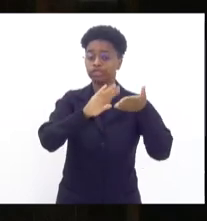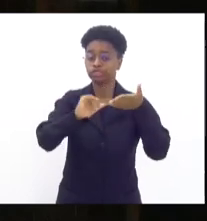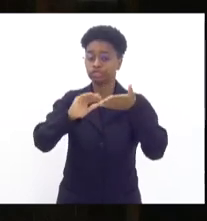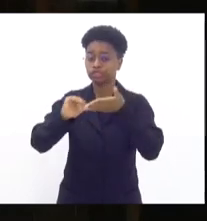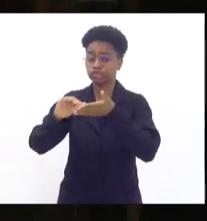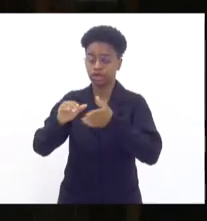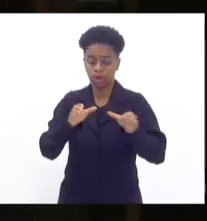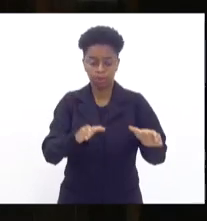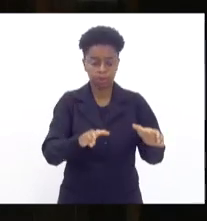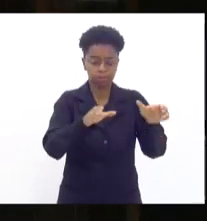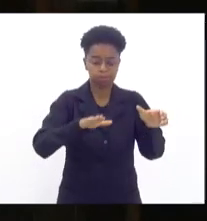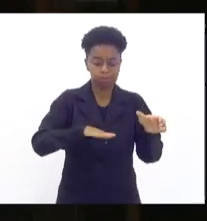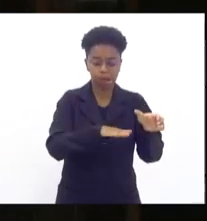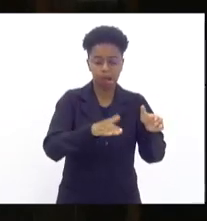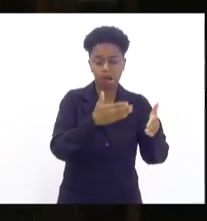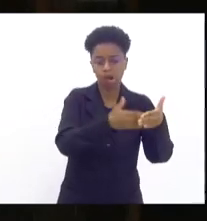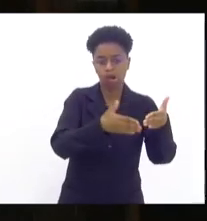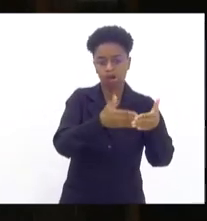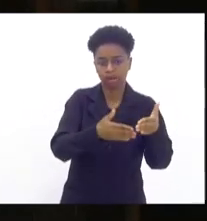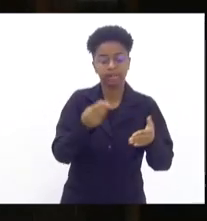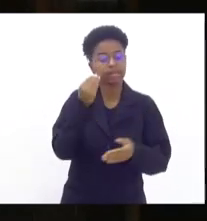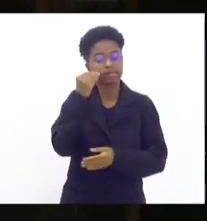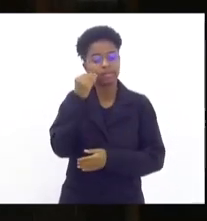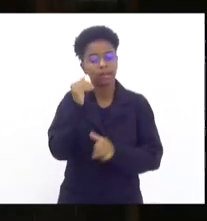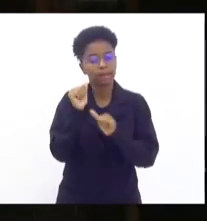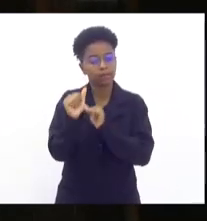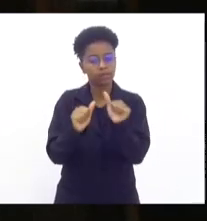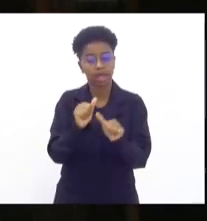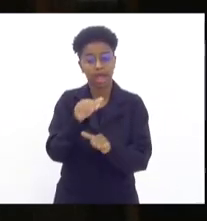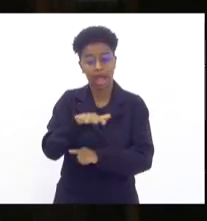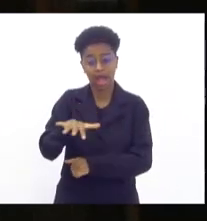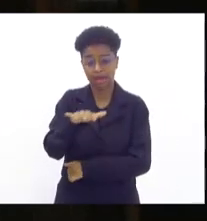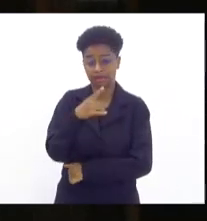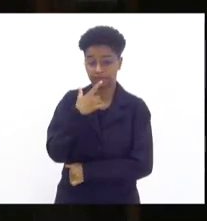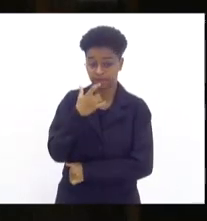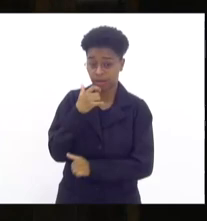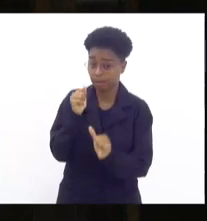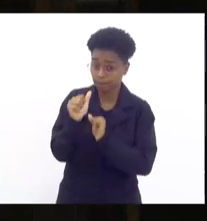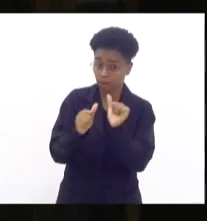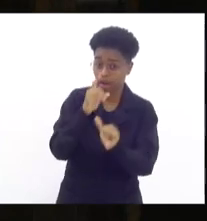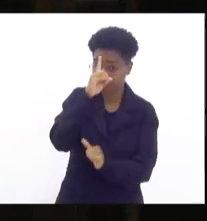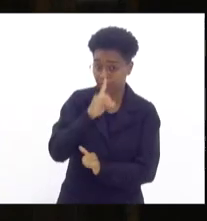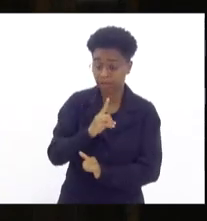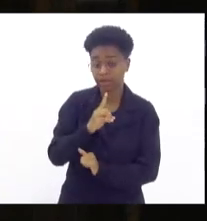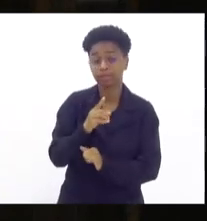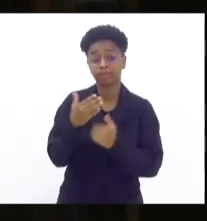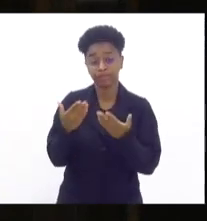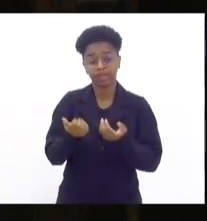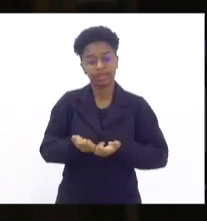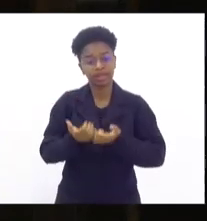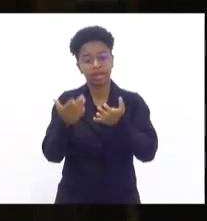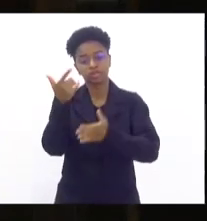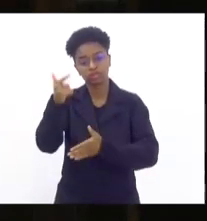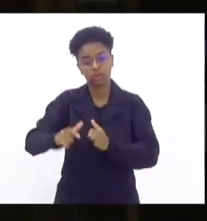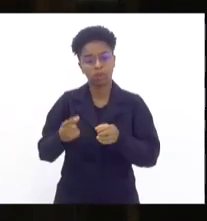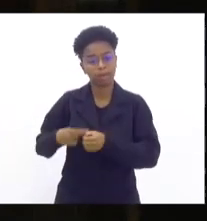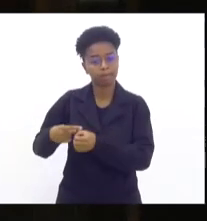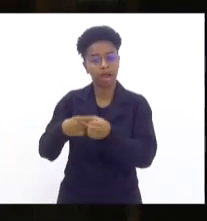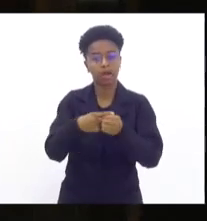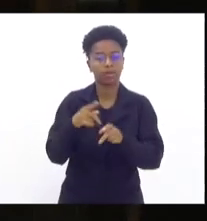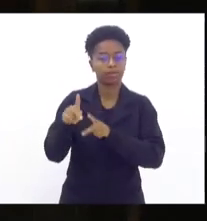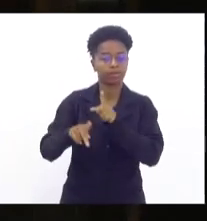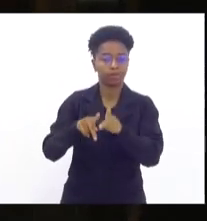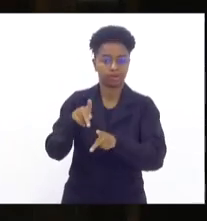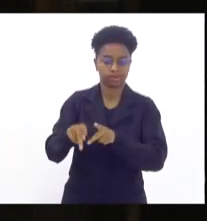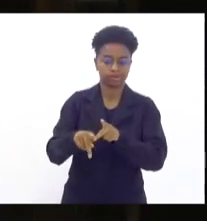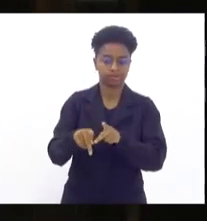para que a gente pudesse transformar a área vermelha em área amarela e pudesse devolver o bairro para a população de